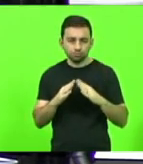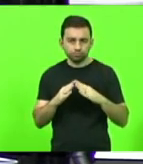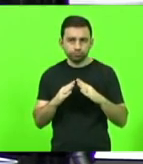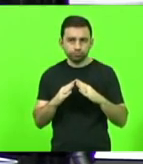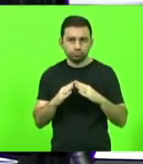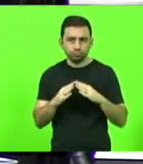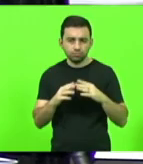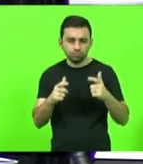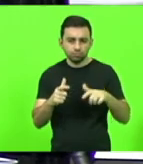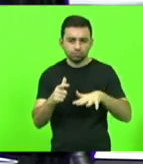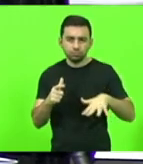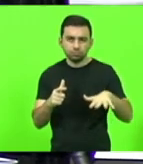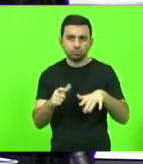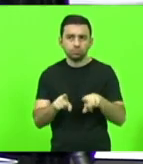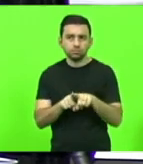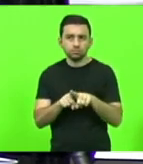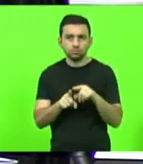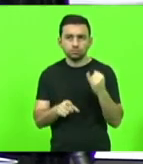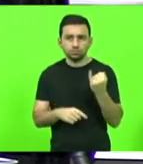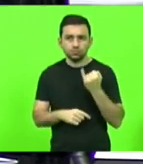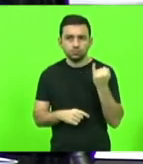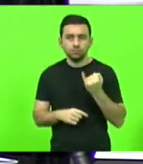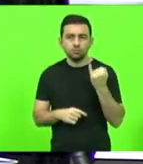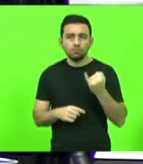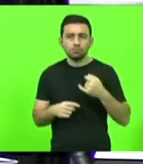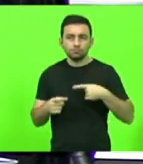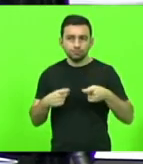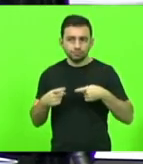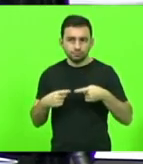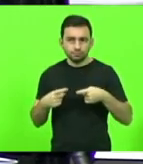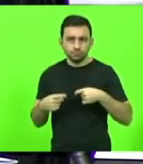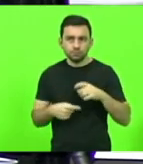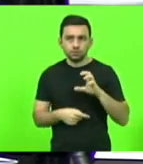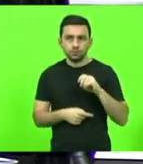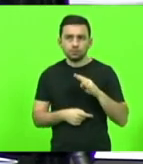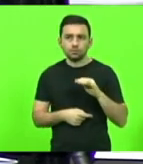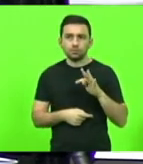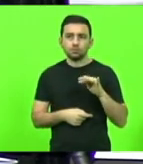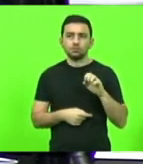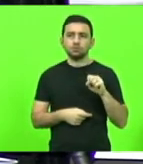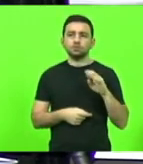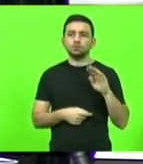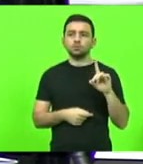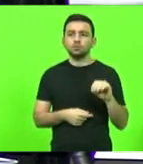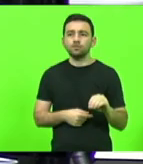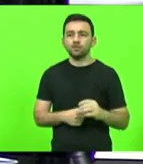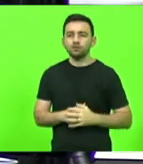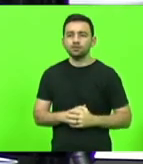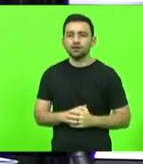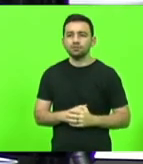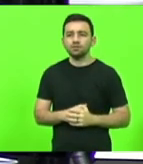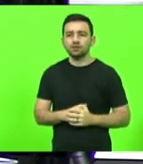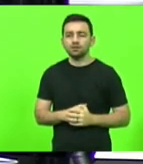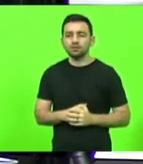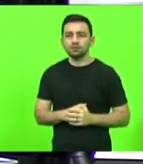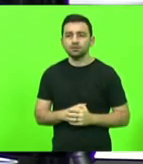sabe bastante da importância que foi a guerra do Contestado na sua região. E amanhã, dia 22,